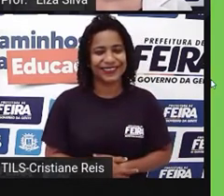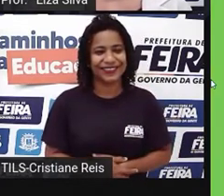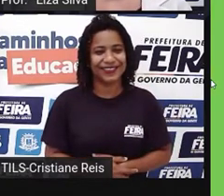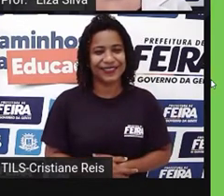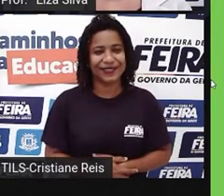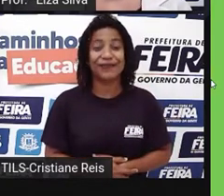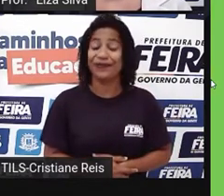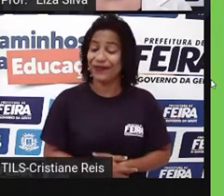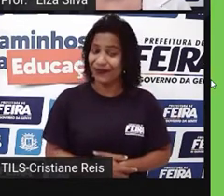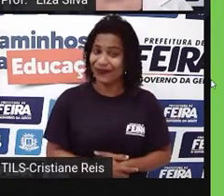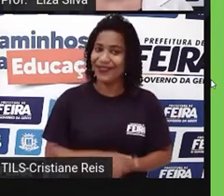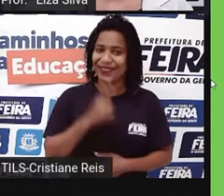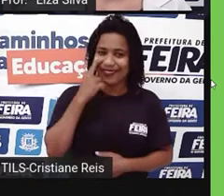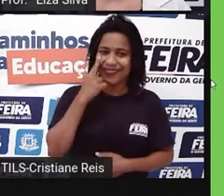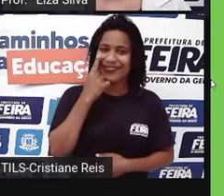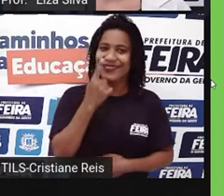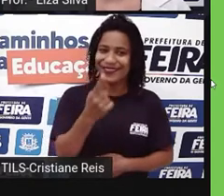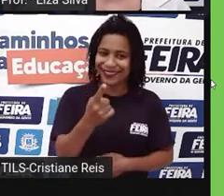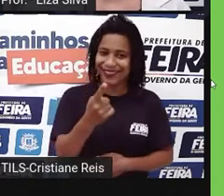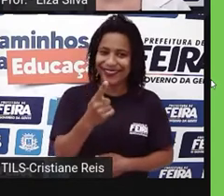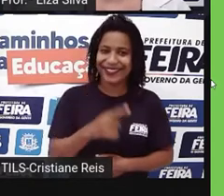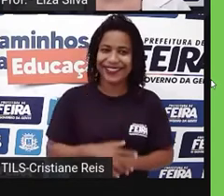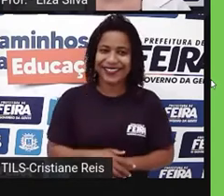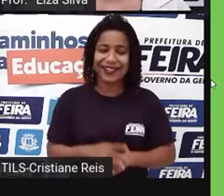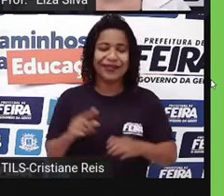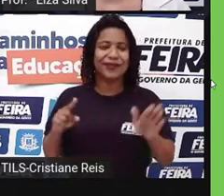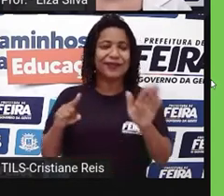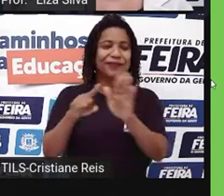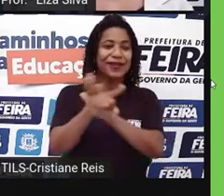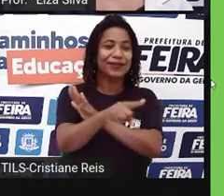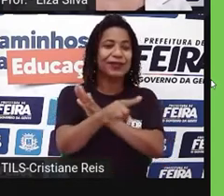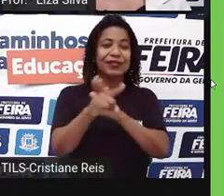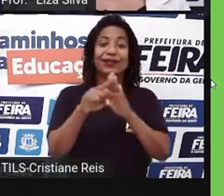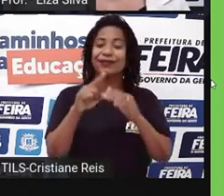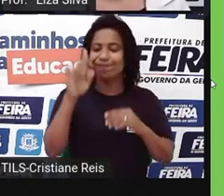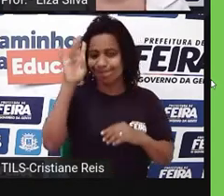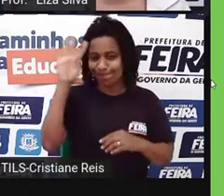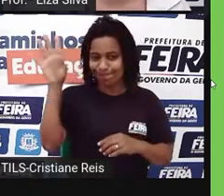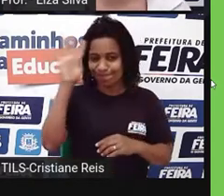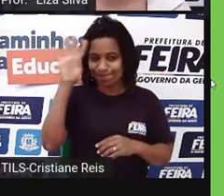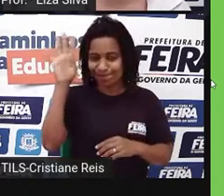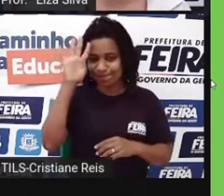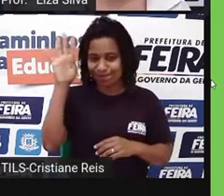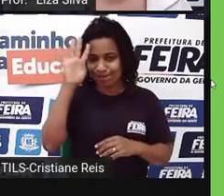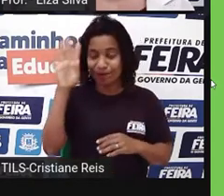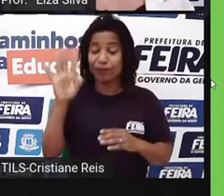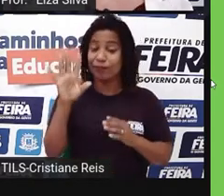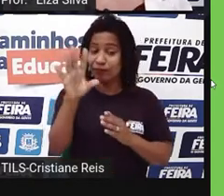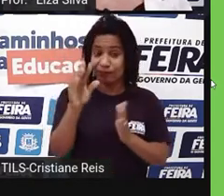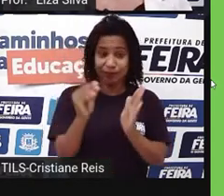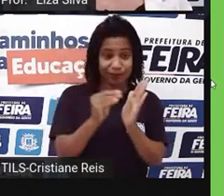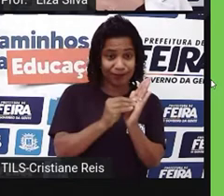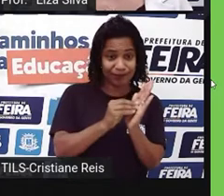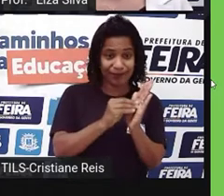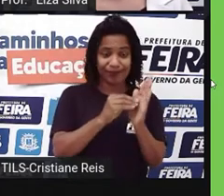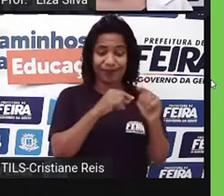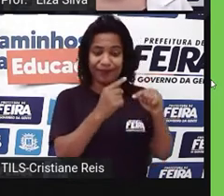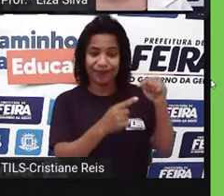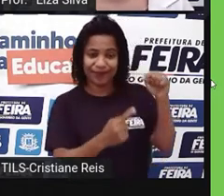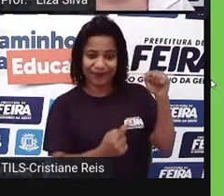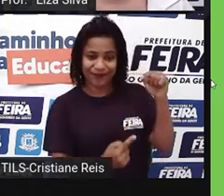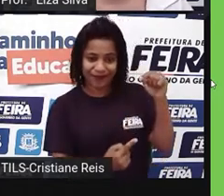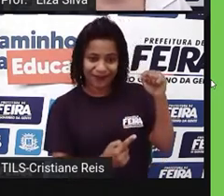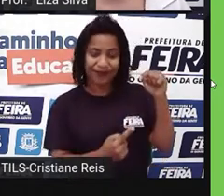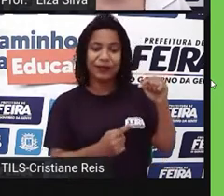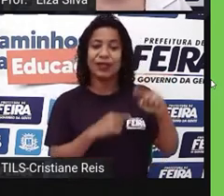Olha a pergunta que direciona o nosso encontro de hoje. Escreva essa pergunta no seu caderno e responda com base